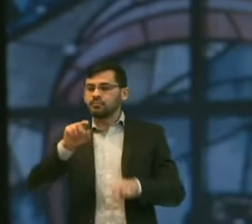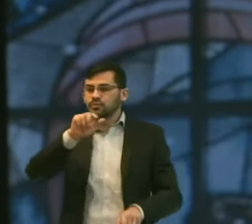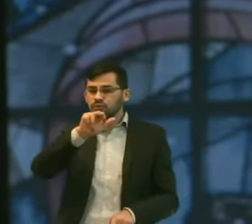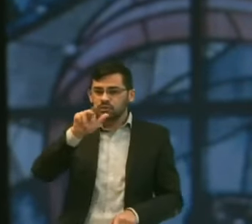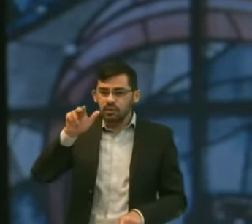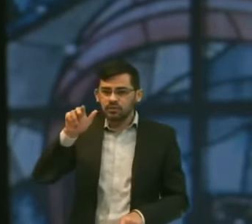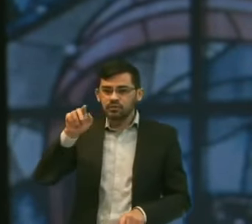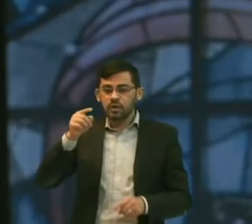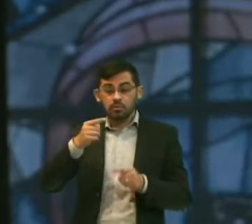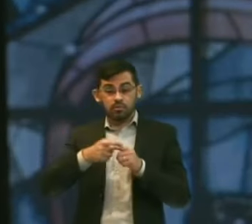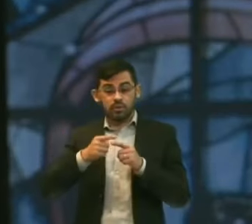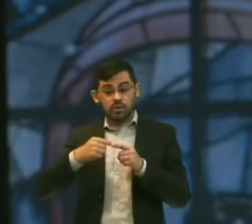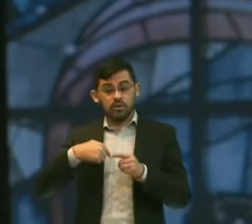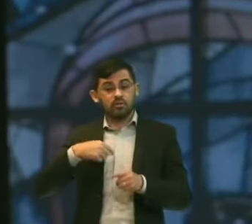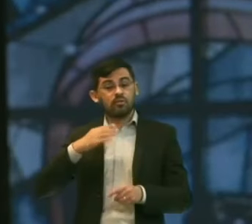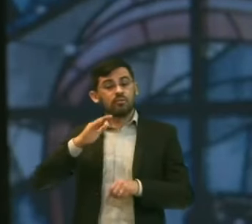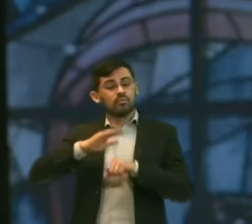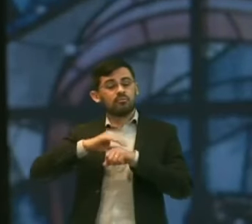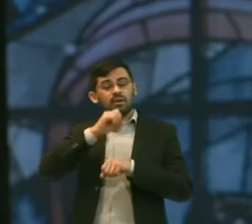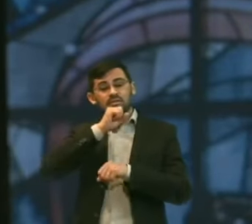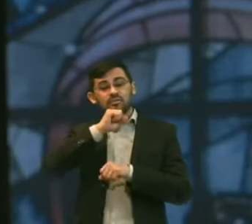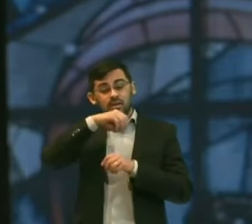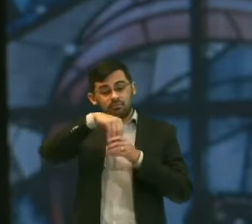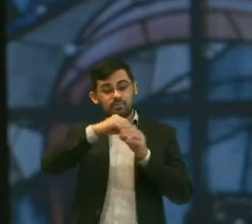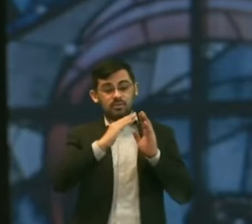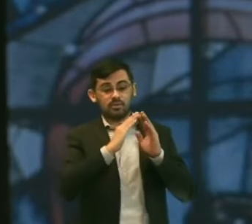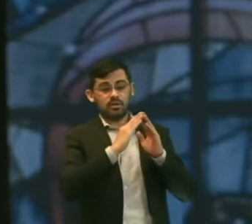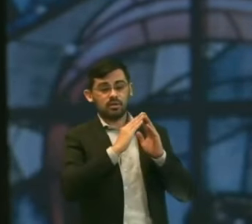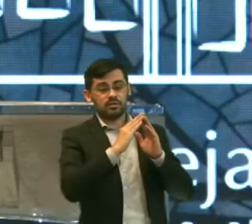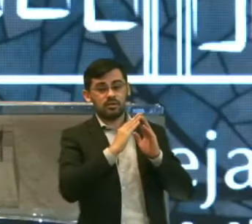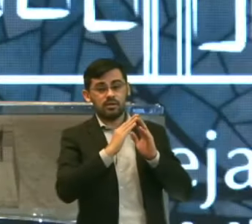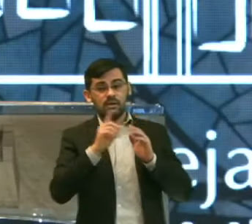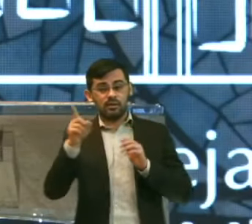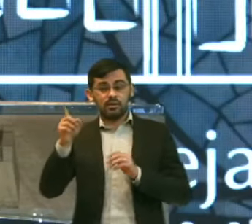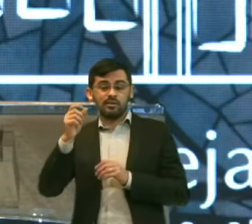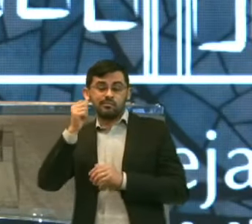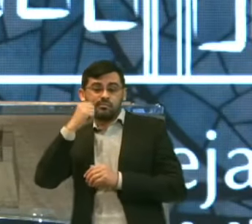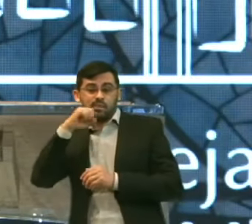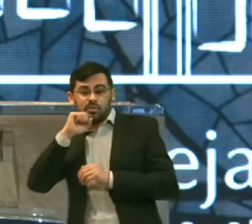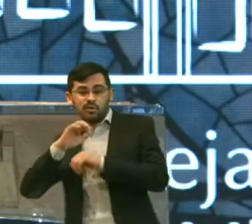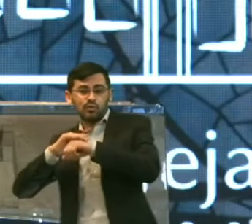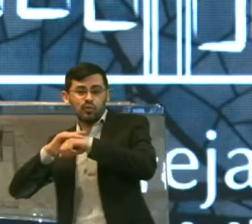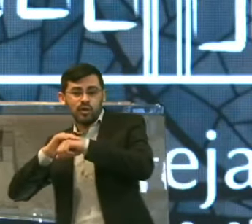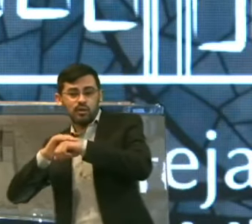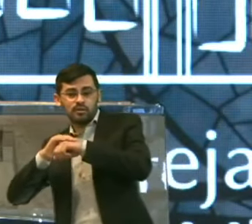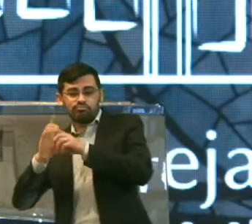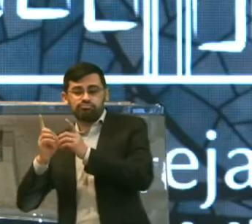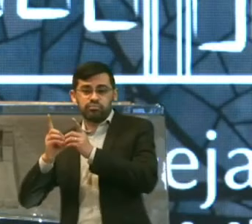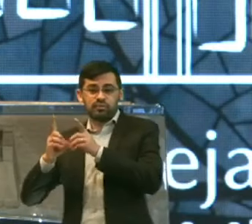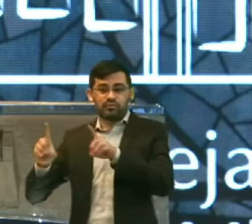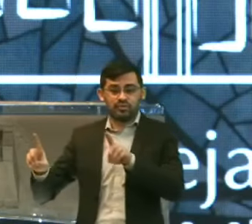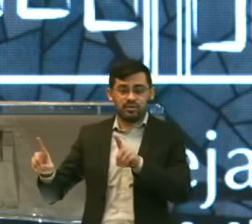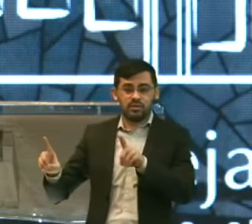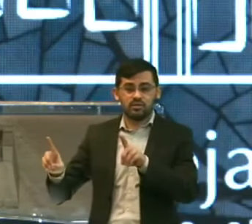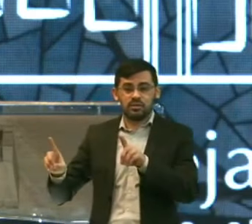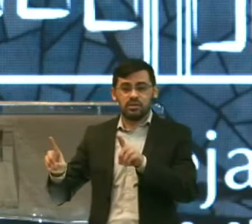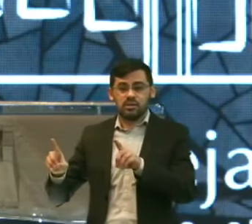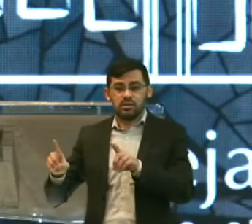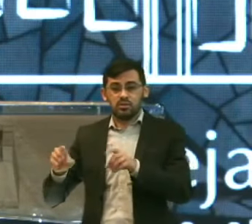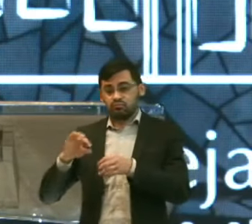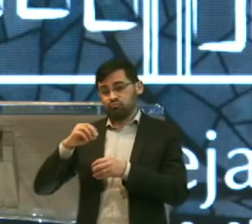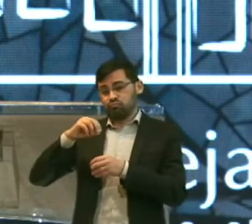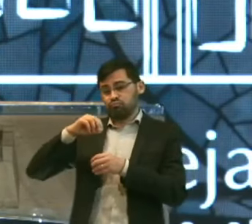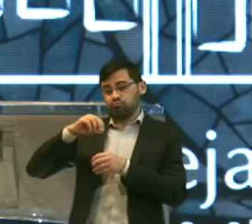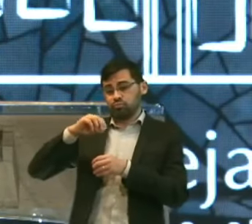Porque eu era O irmão mais velho Da minha casa Não é? Mamãe estava doente Separada do papai O dinheiro que eu